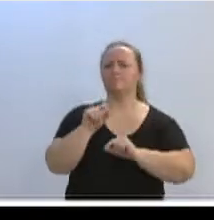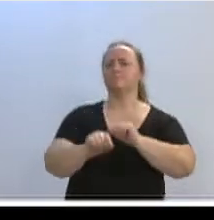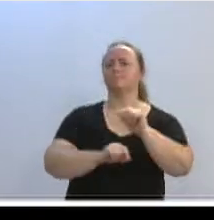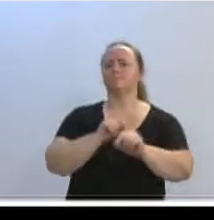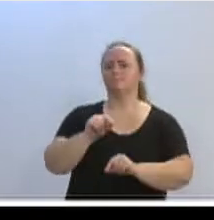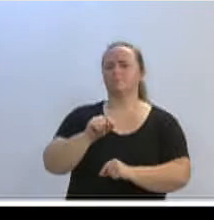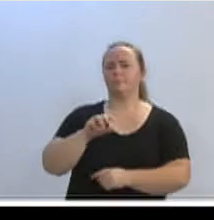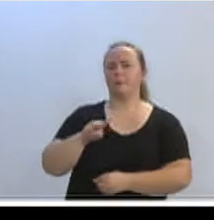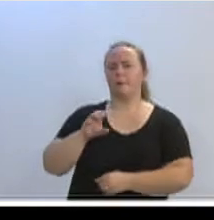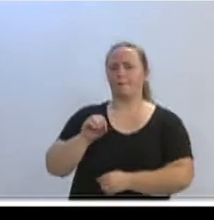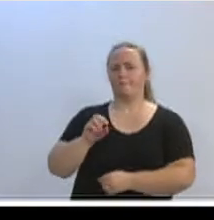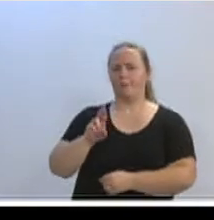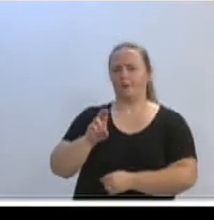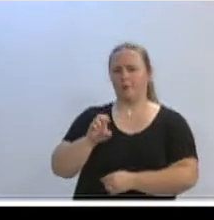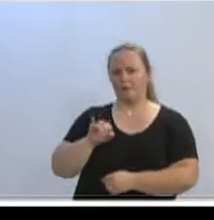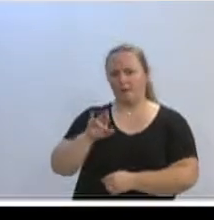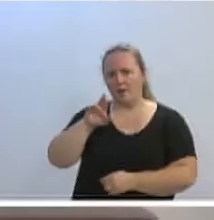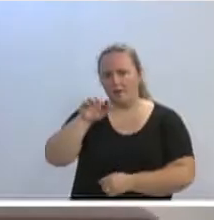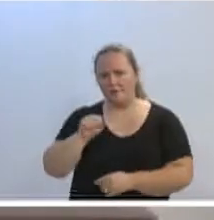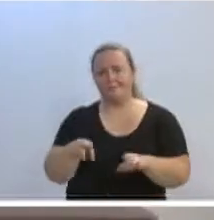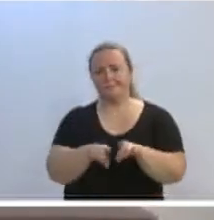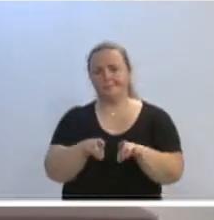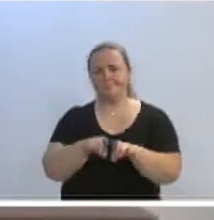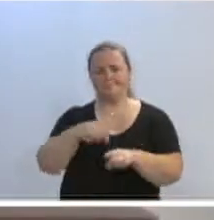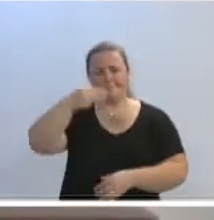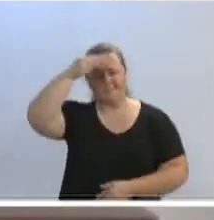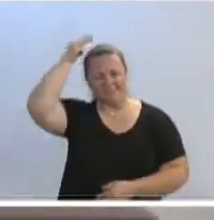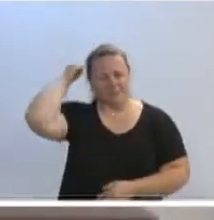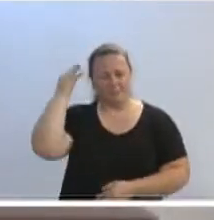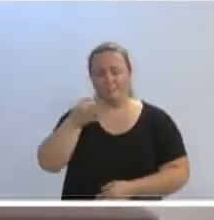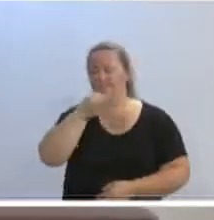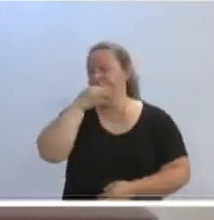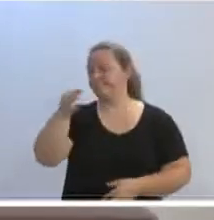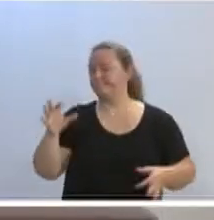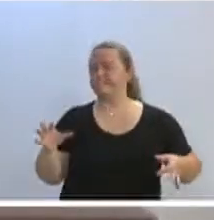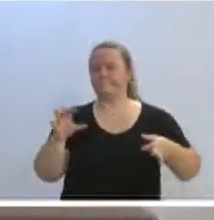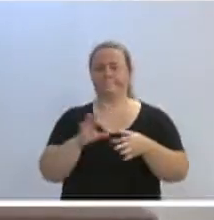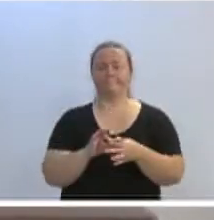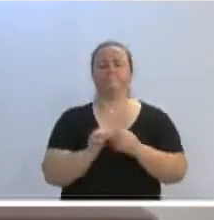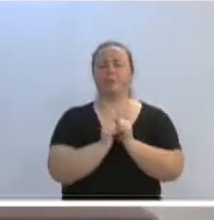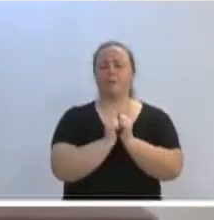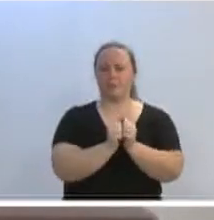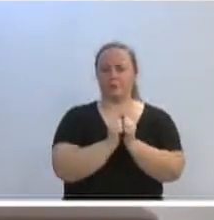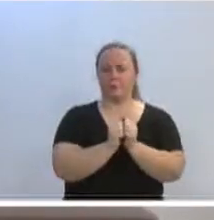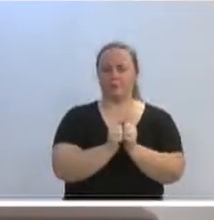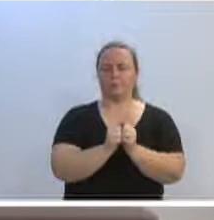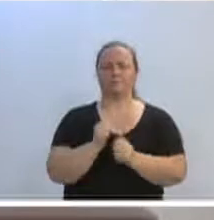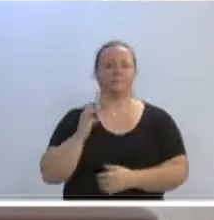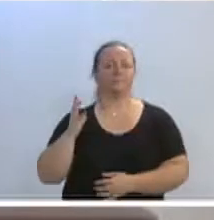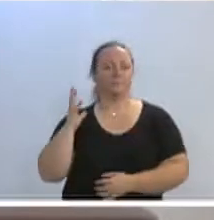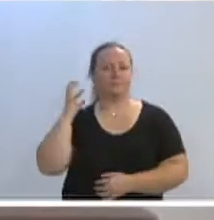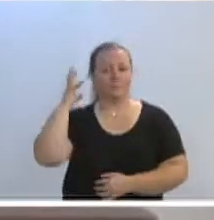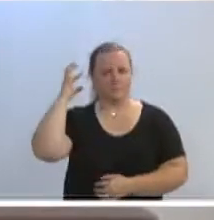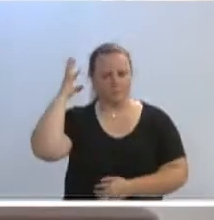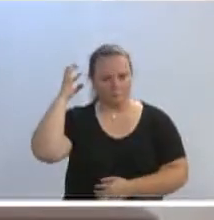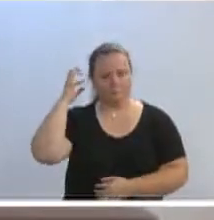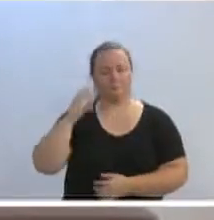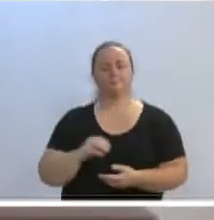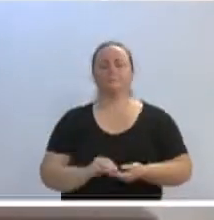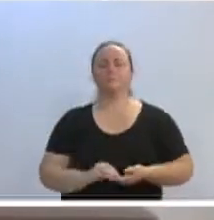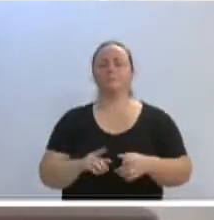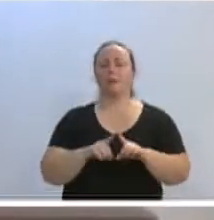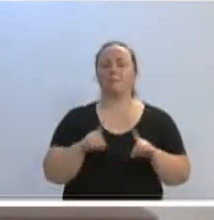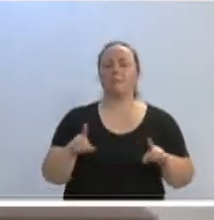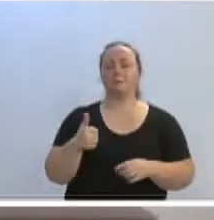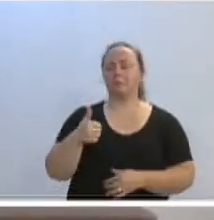fim de governo da Tríplice Aliança, que tem feito mal aos catarinenses. A deputada estadual Ana Paula foi comunicada dessa situação, penso que o conjunto aqui dos